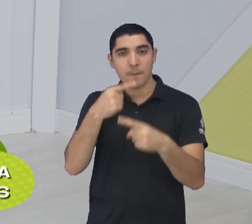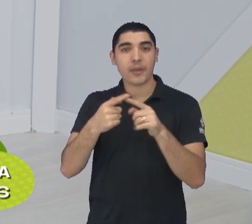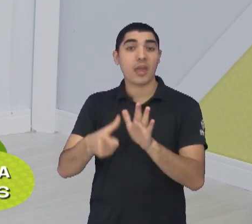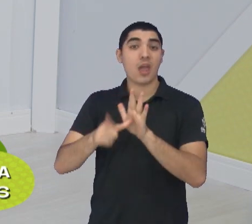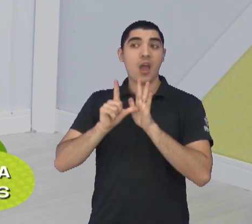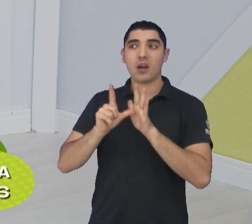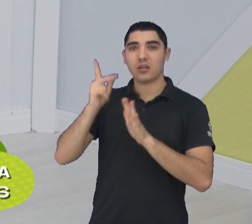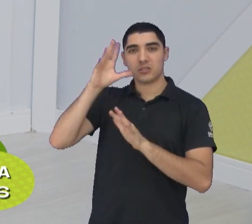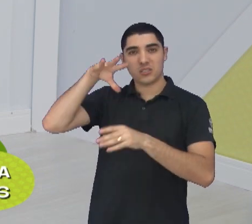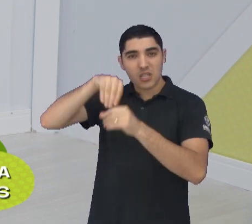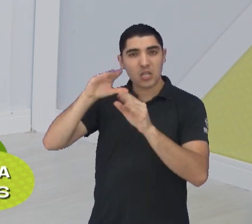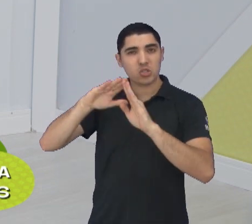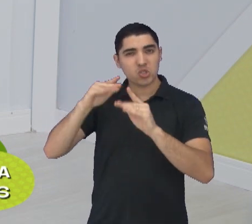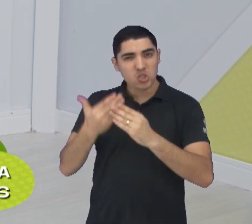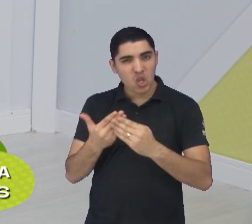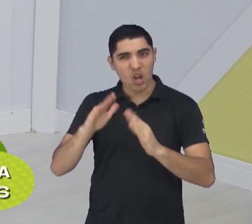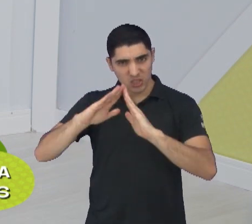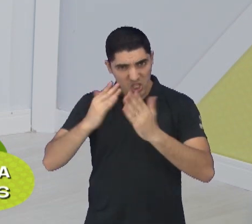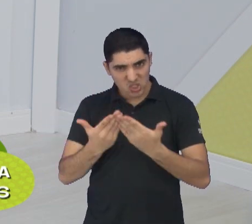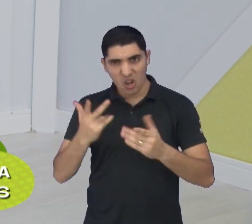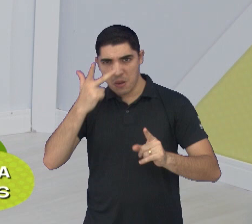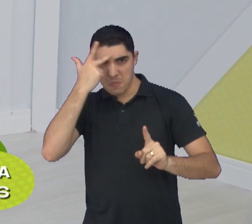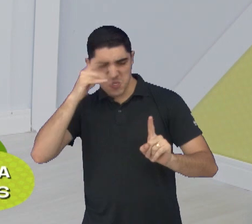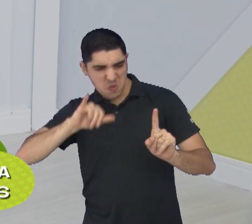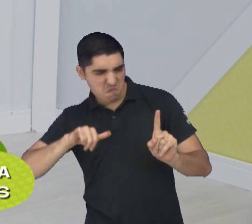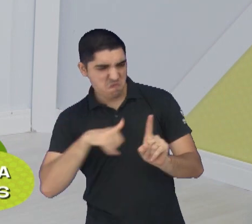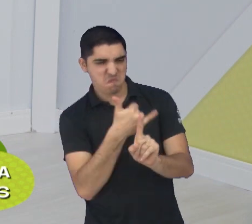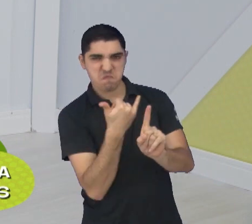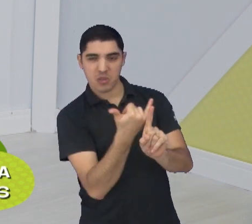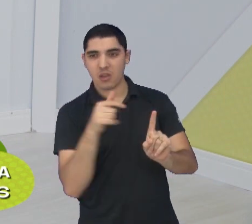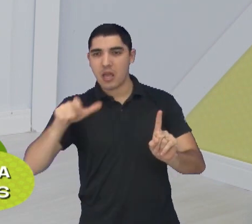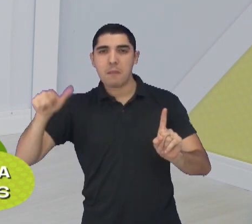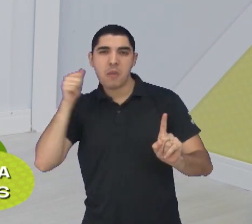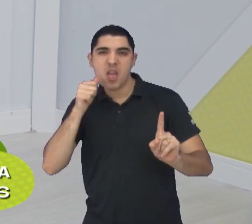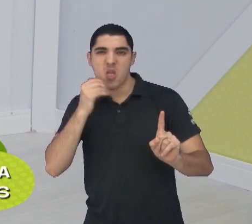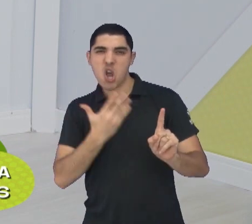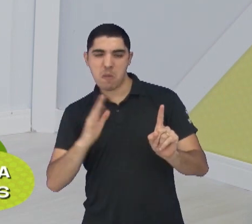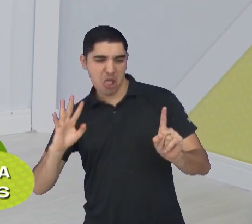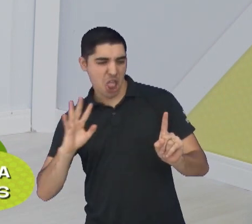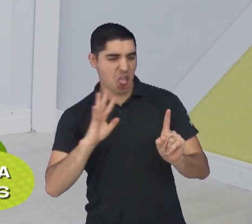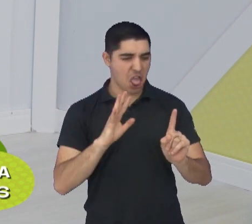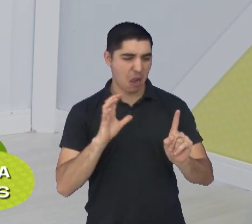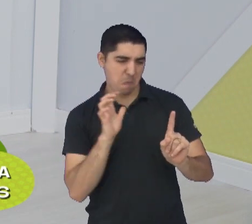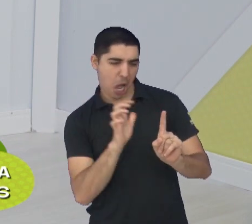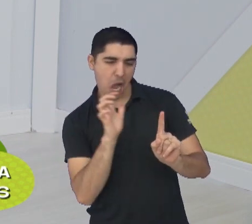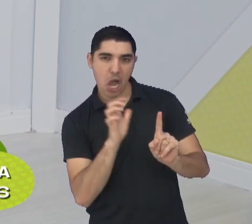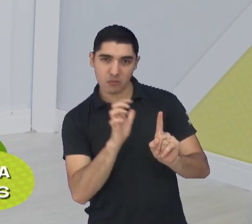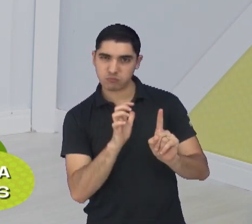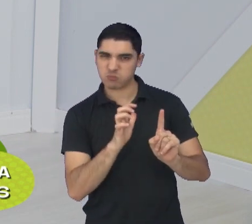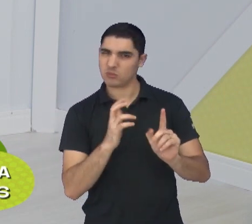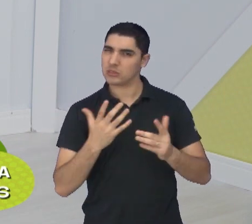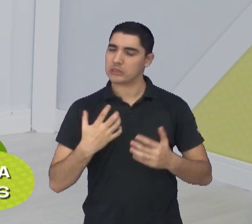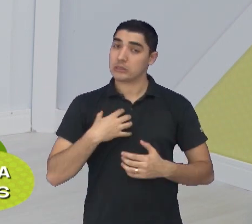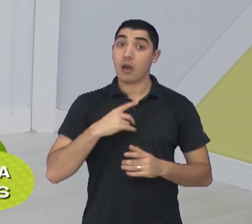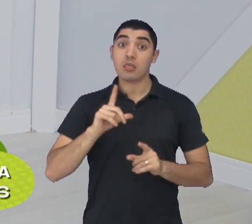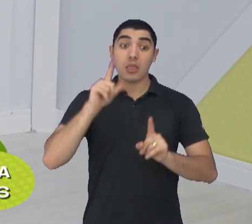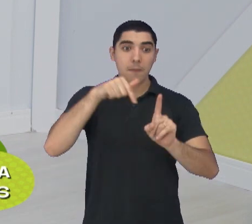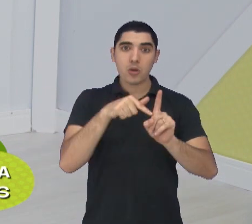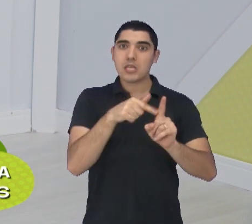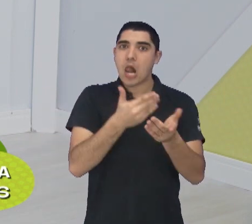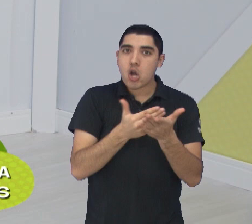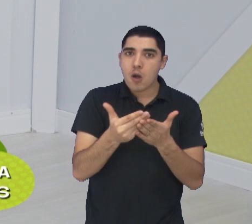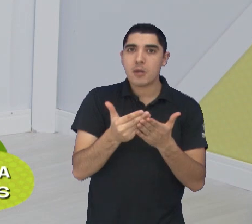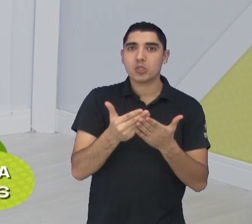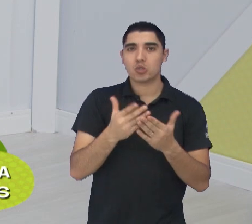Muay Thai e jiu-jitsu por conta de bullying, os valentões em cima dela. E, no entanto, muito bom. Acabamos descobrindo aí uma joia